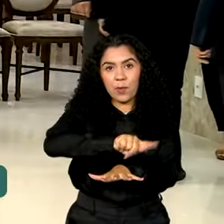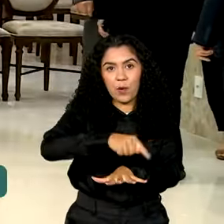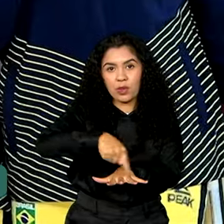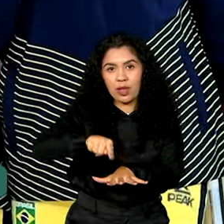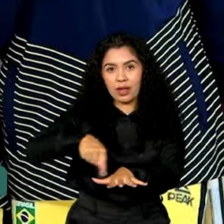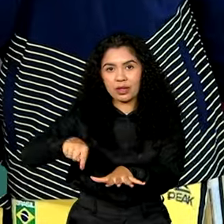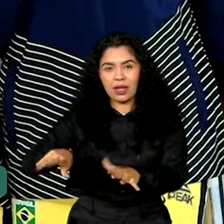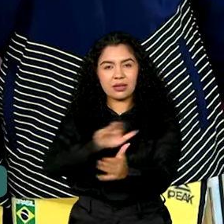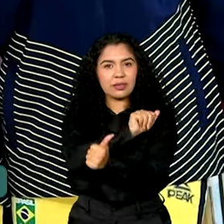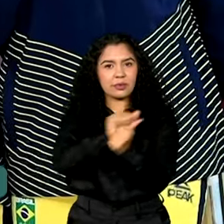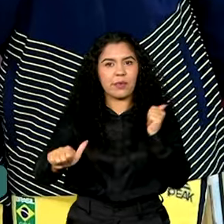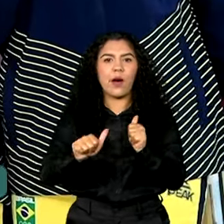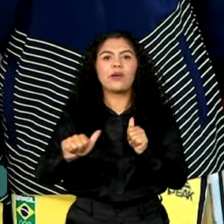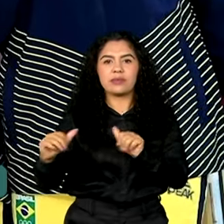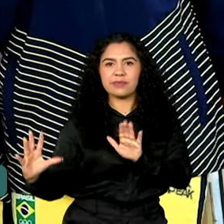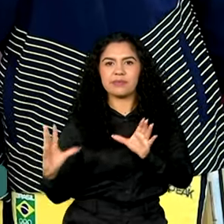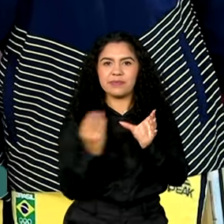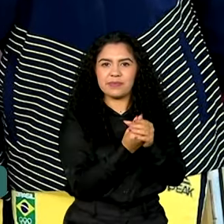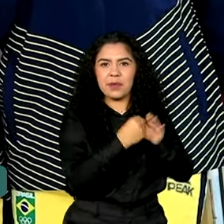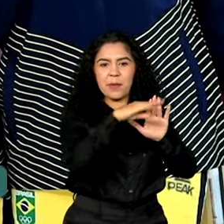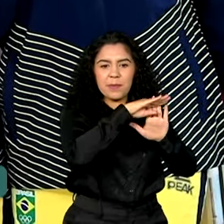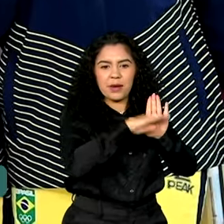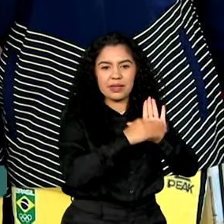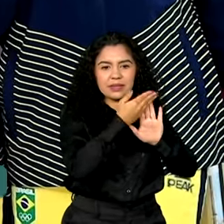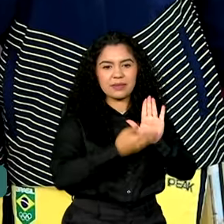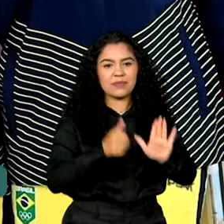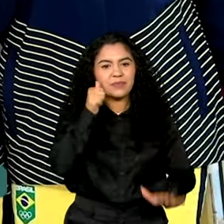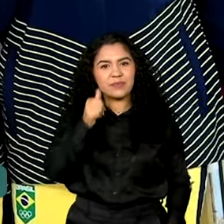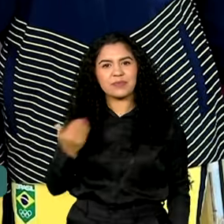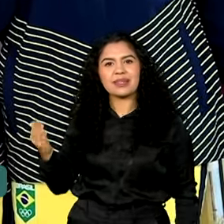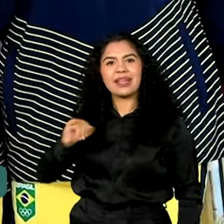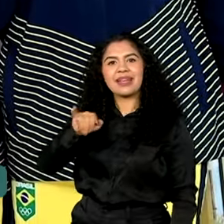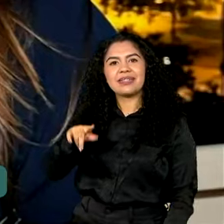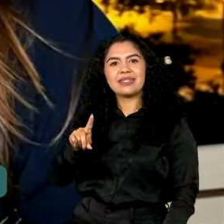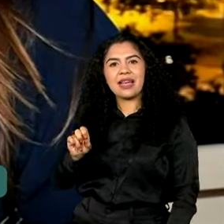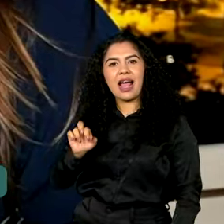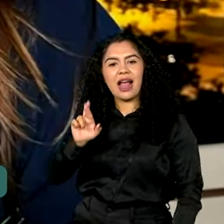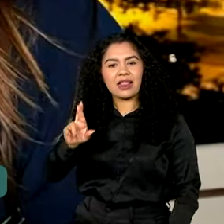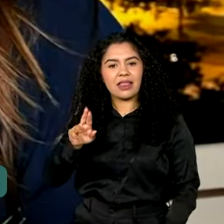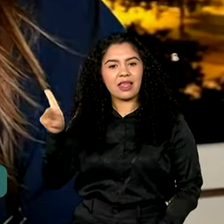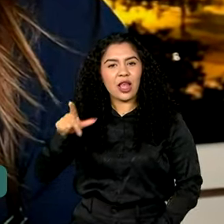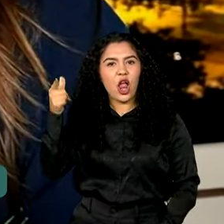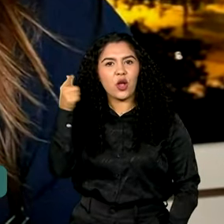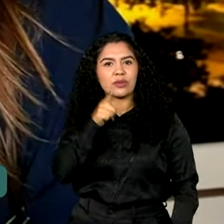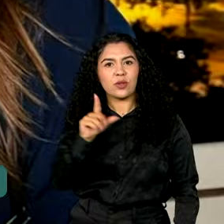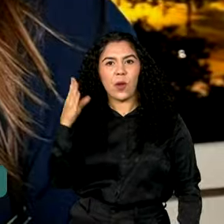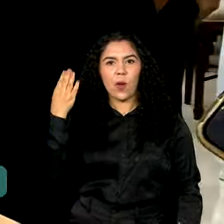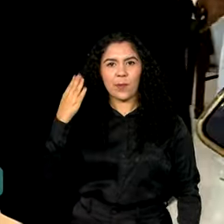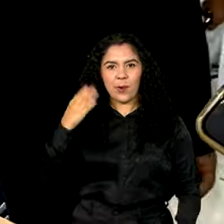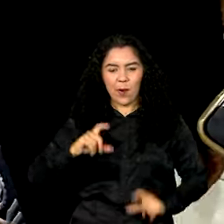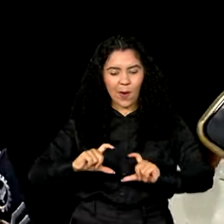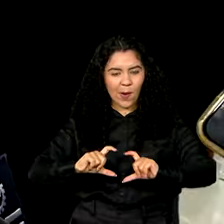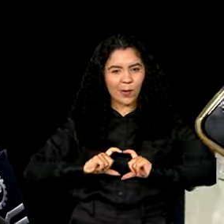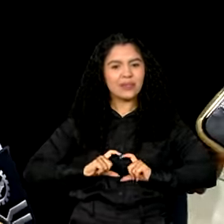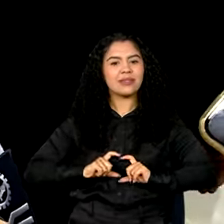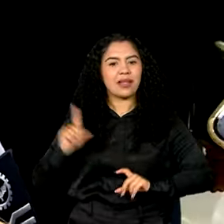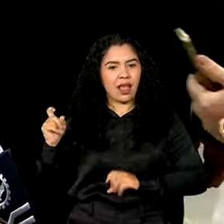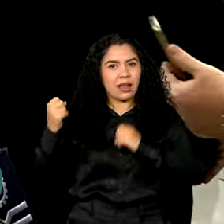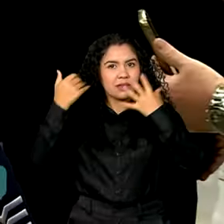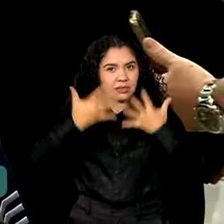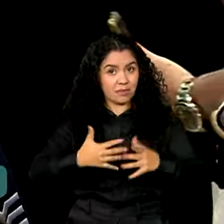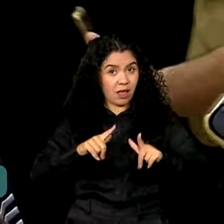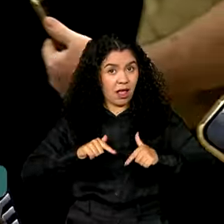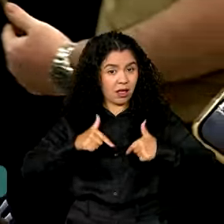programa. A ginasta Jade Barbosa, que conquistou o bronze por equipes em Paris, é uma dessas atletas. E afirma que a